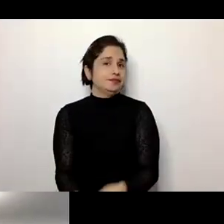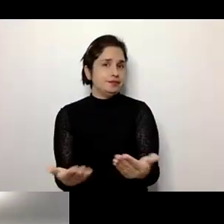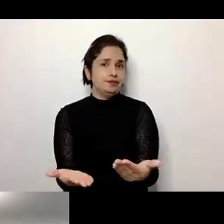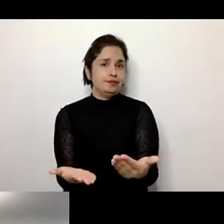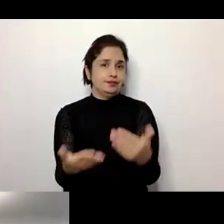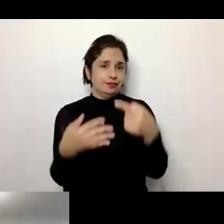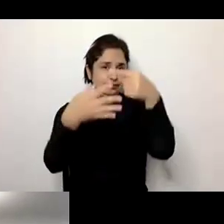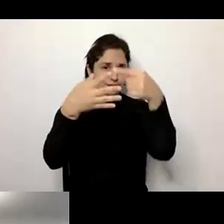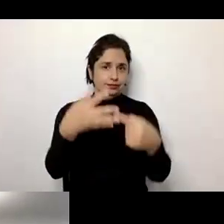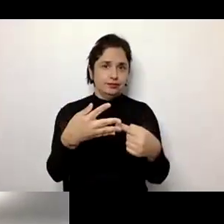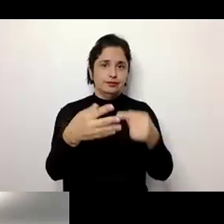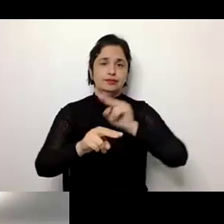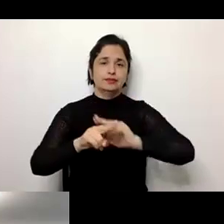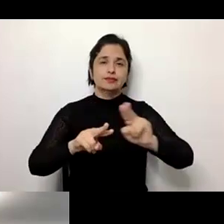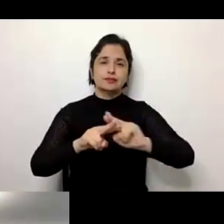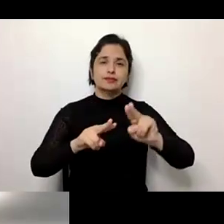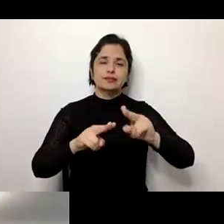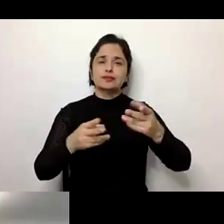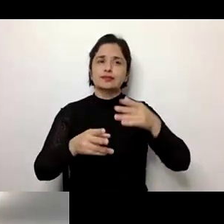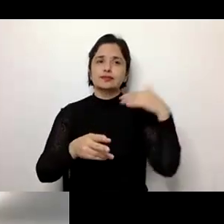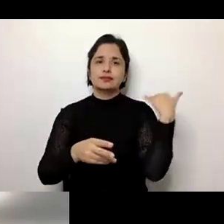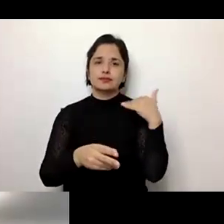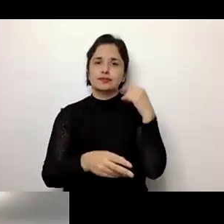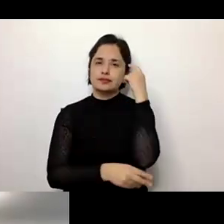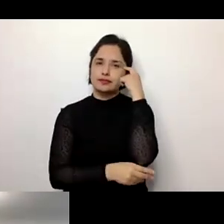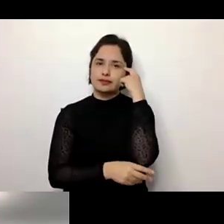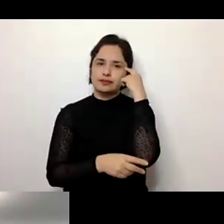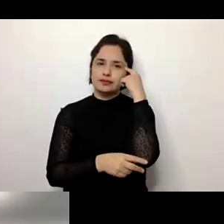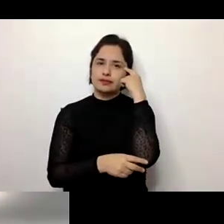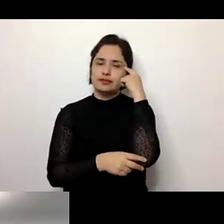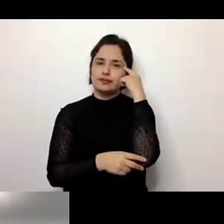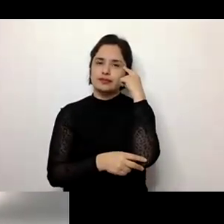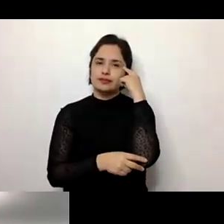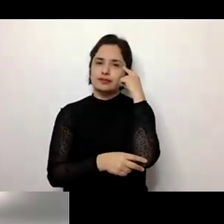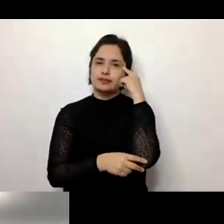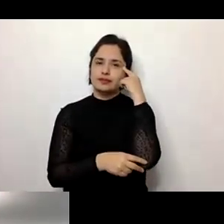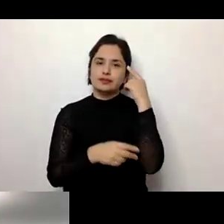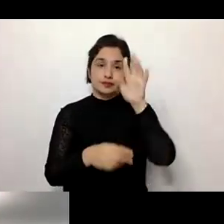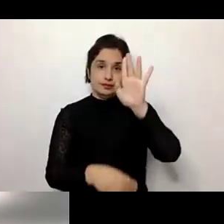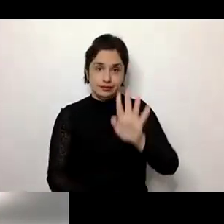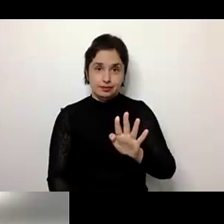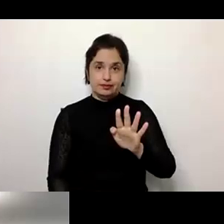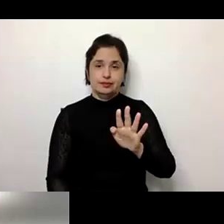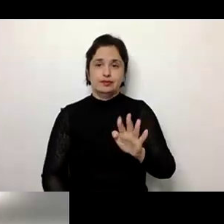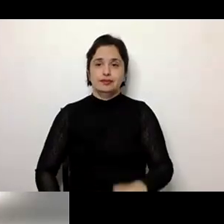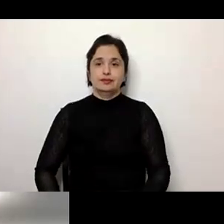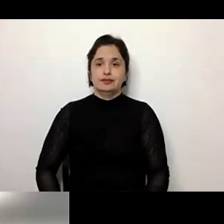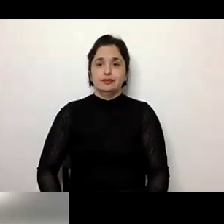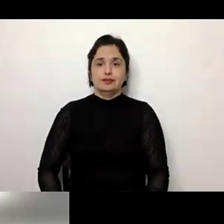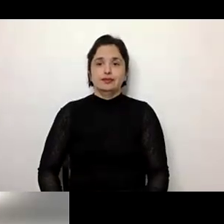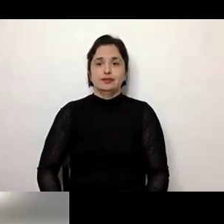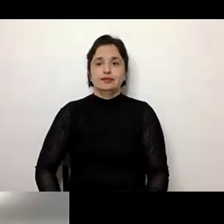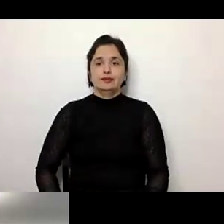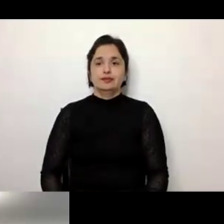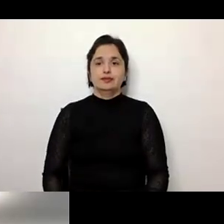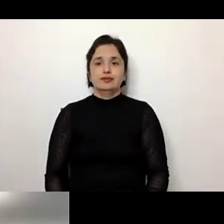em acções é importante ter em conta estes elementos que, um pouco, já nos foi describendo, justamente para poder